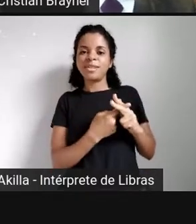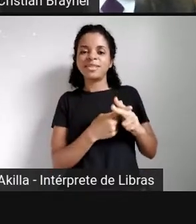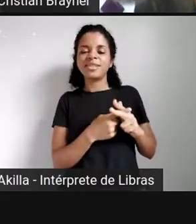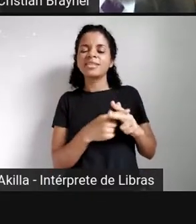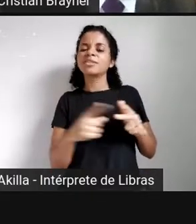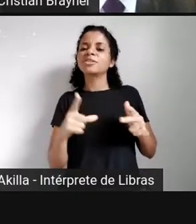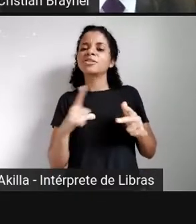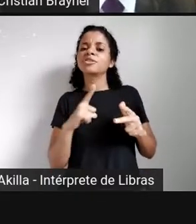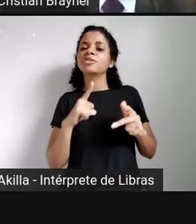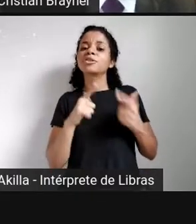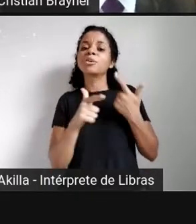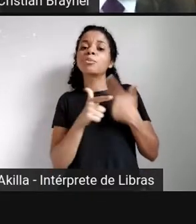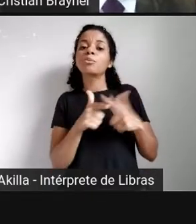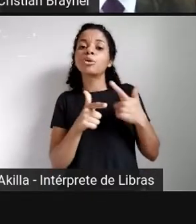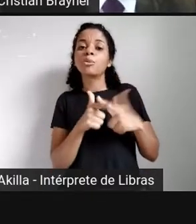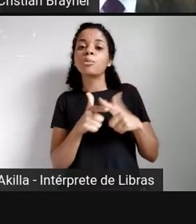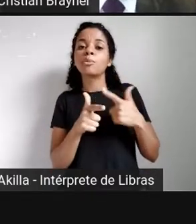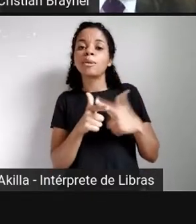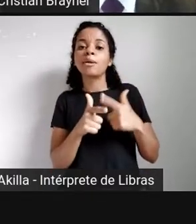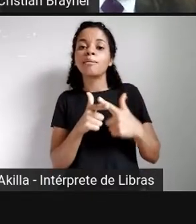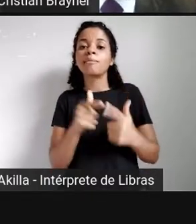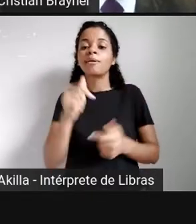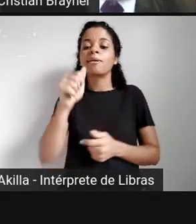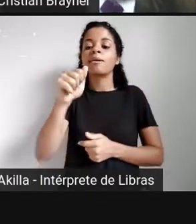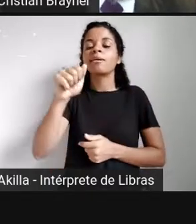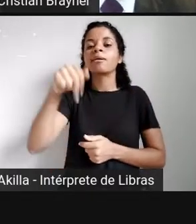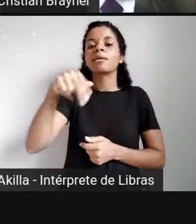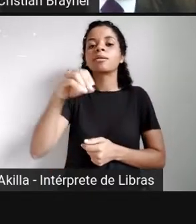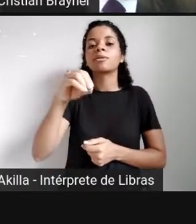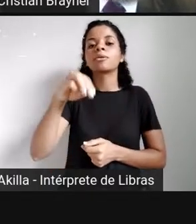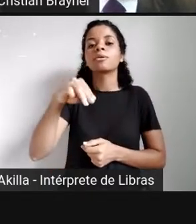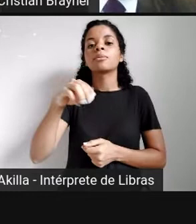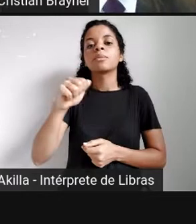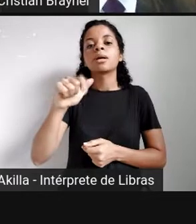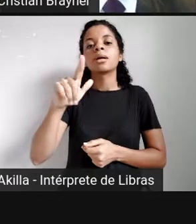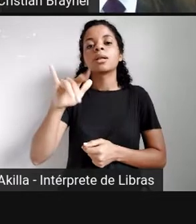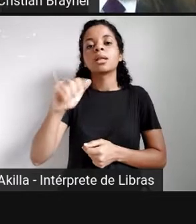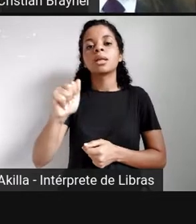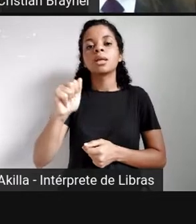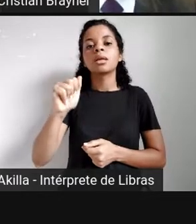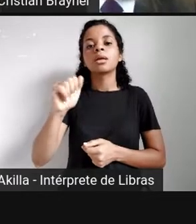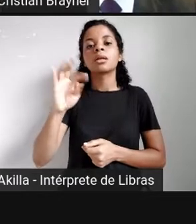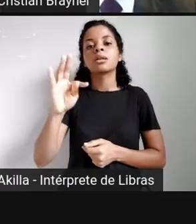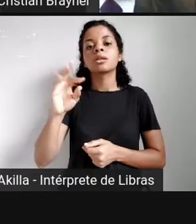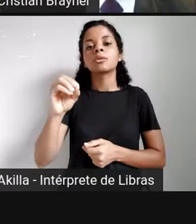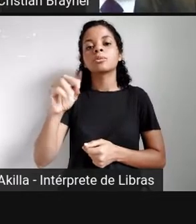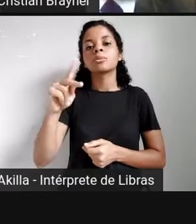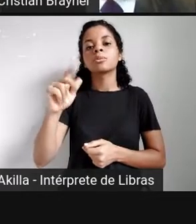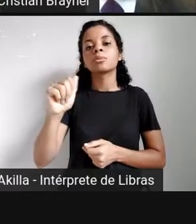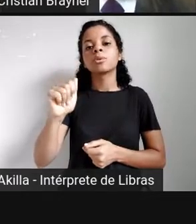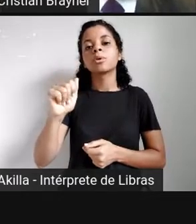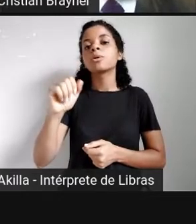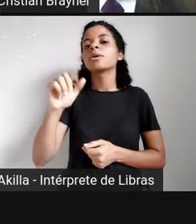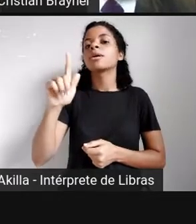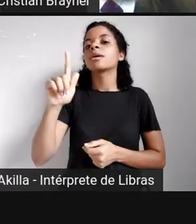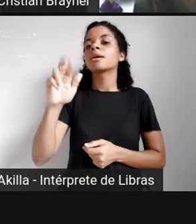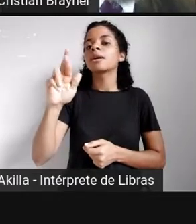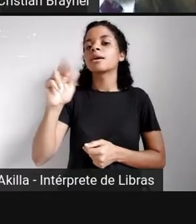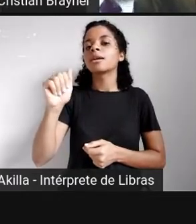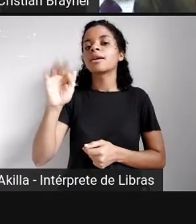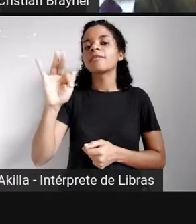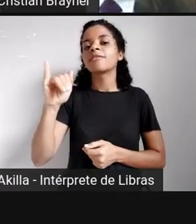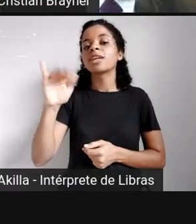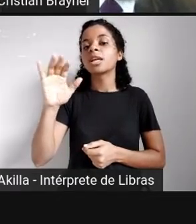defini assim porque, inicialmente, eu acreditei que o problema, um problema muito comum nos parlamentos do mundo, é que um produto ou um serviço de informação